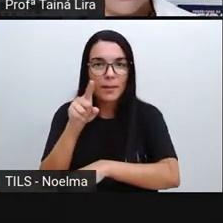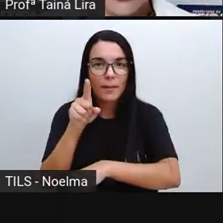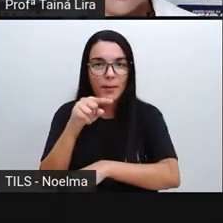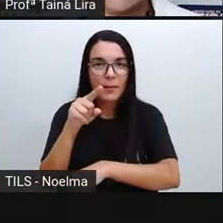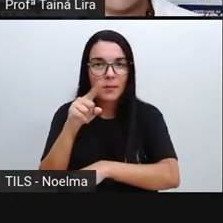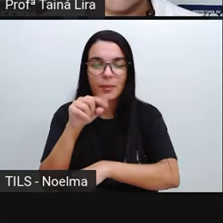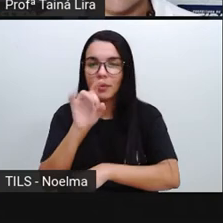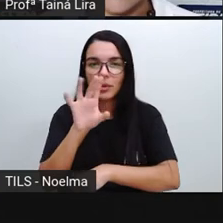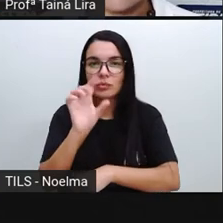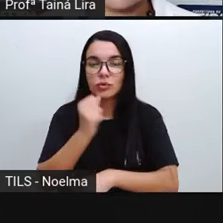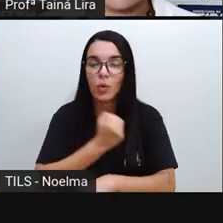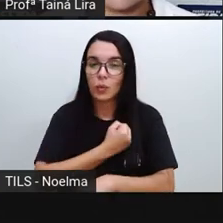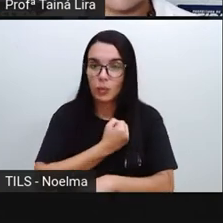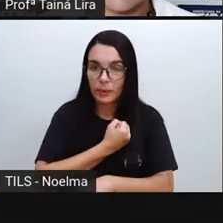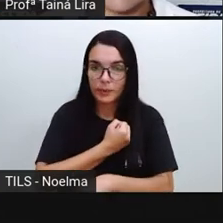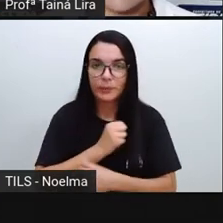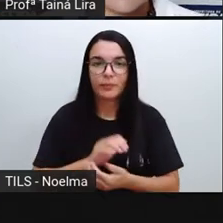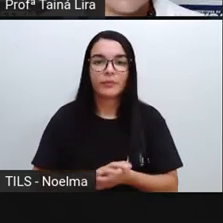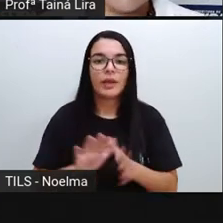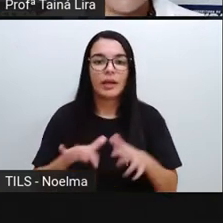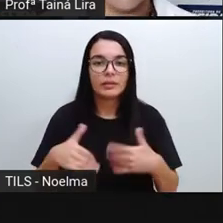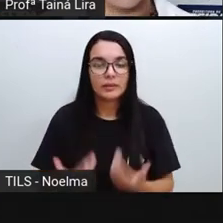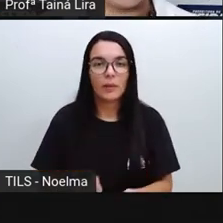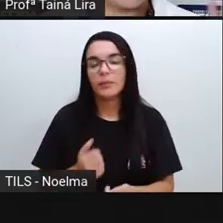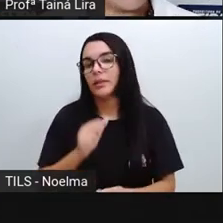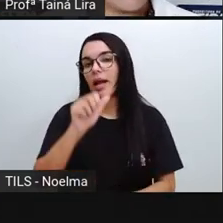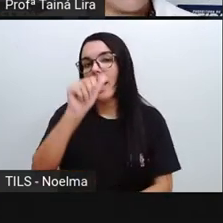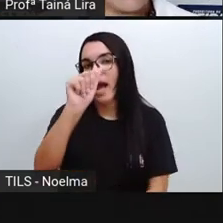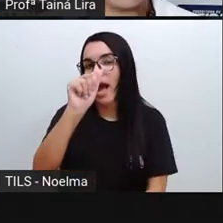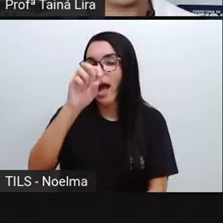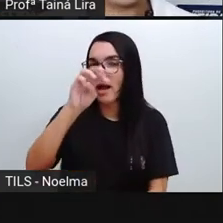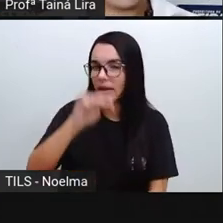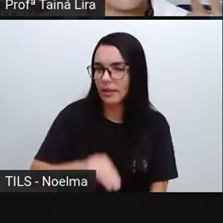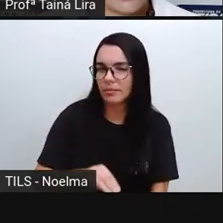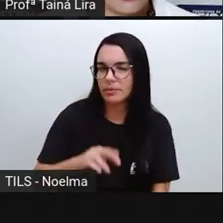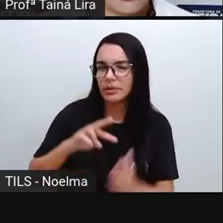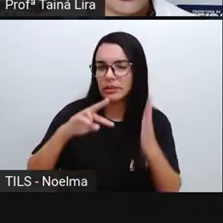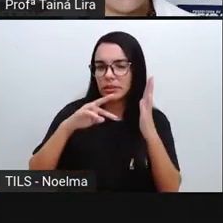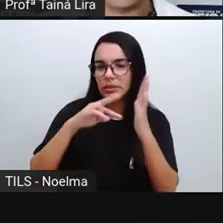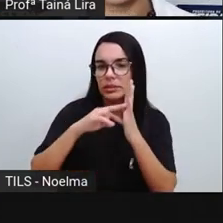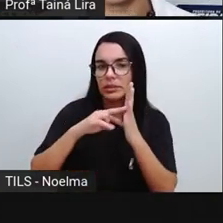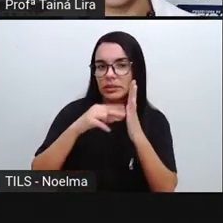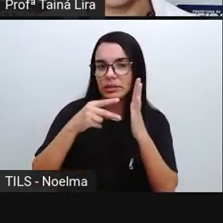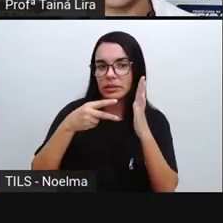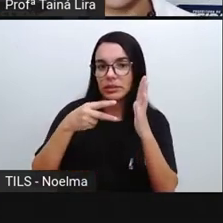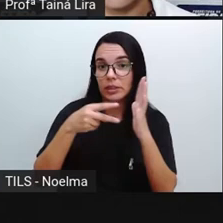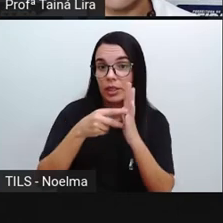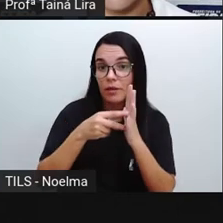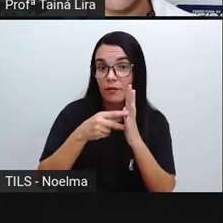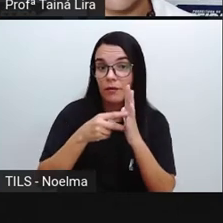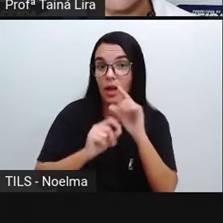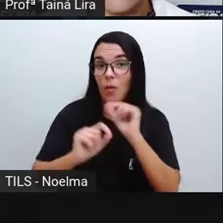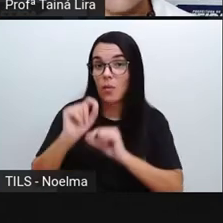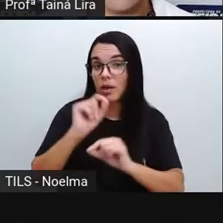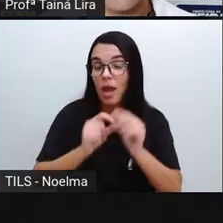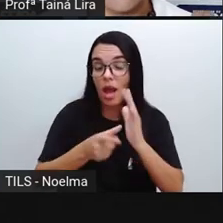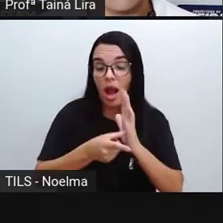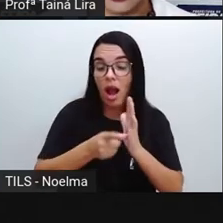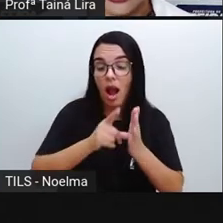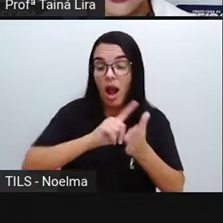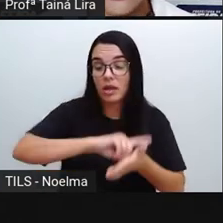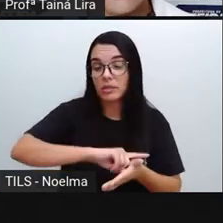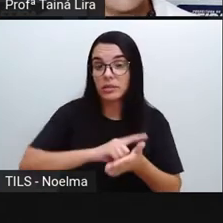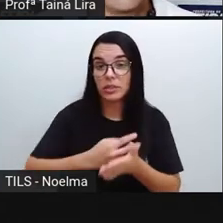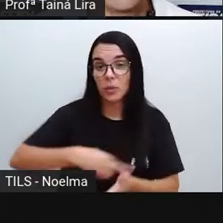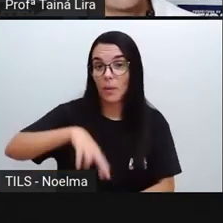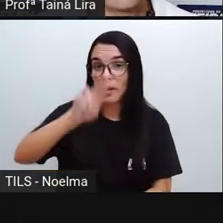bom? Bom, a sigla AM ou AME, né? Para facilitar a leitura do segundo ano, significa antes do meio